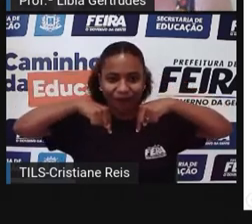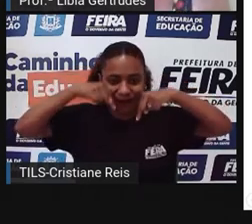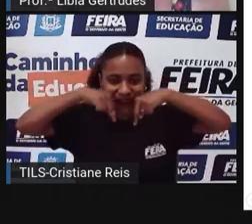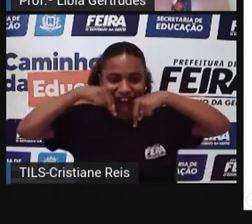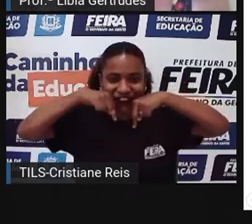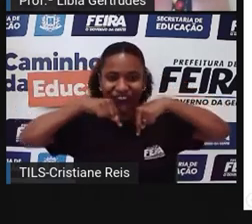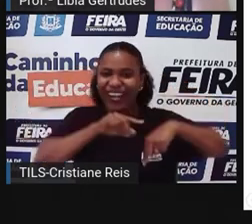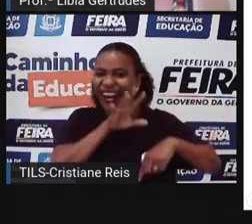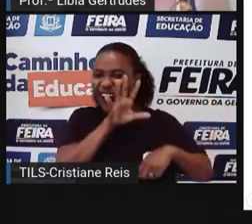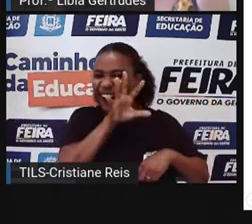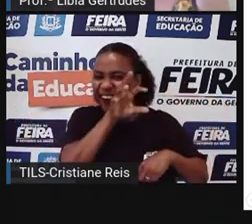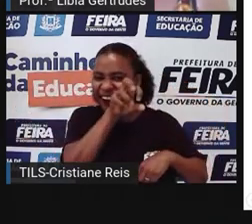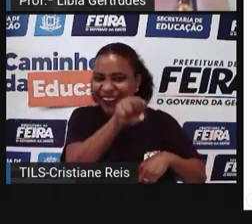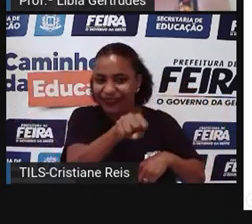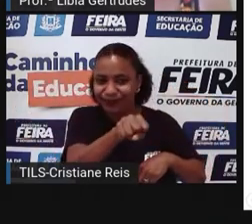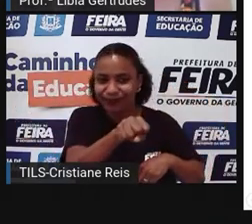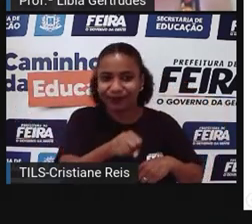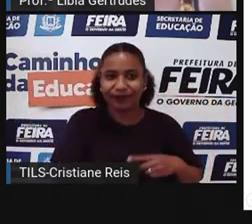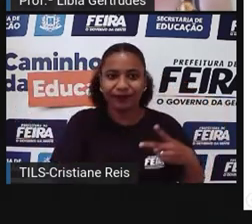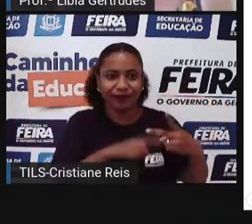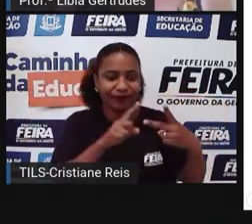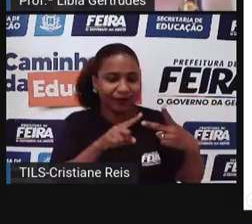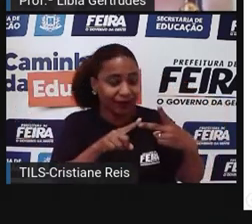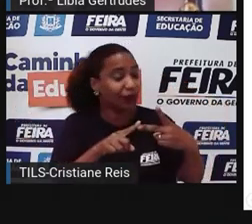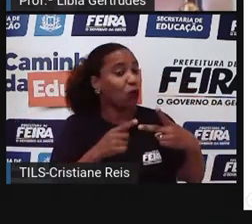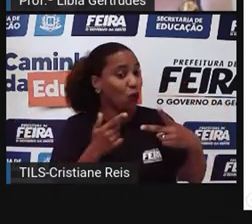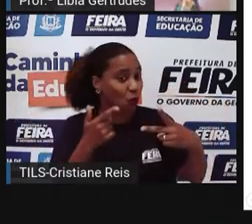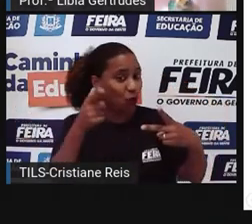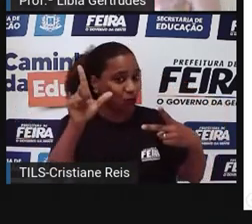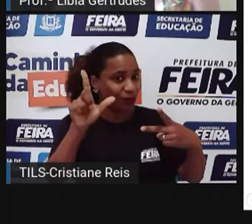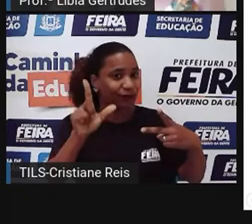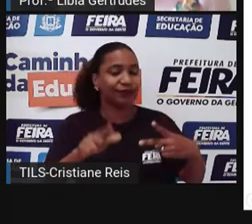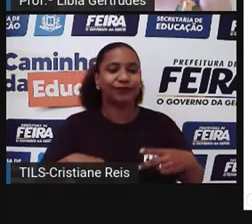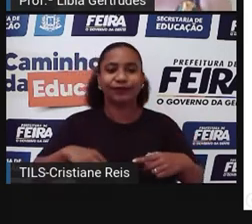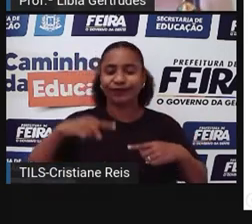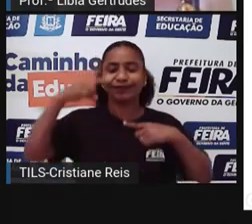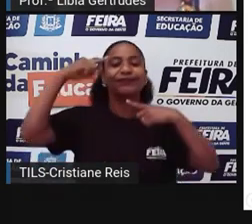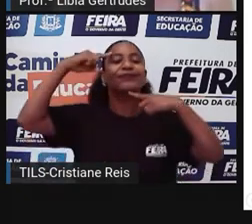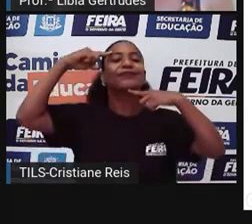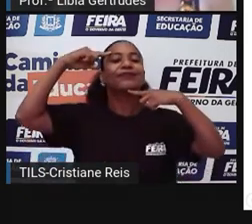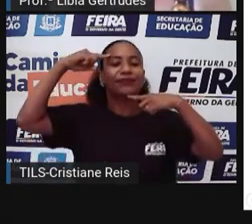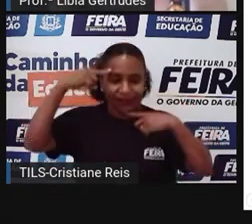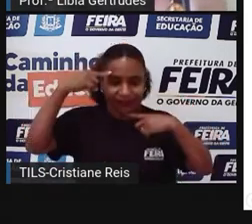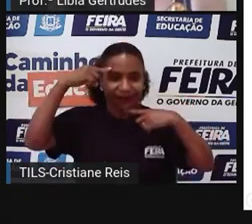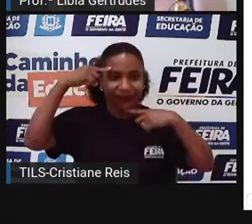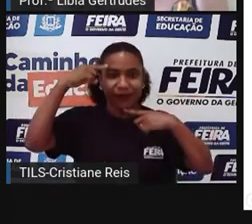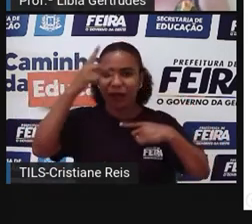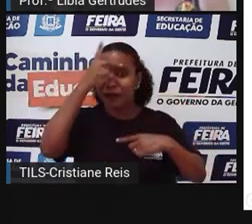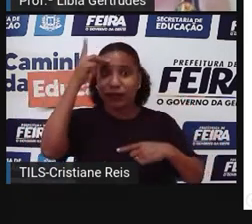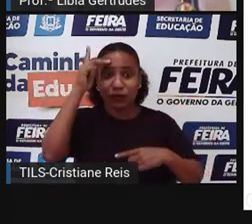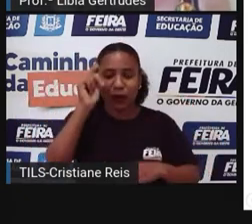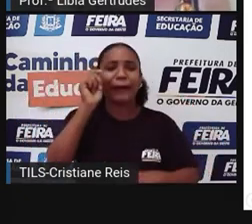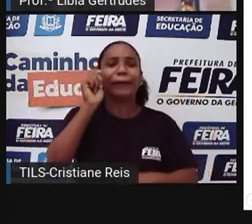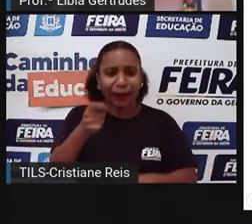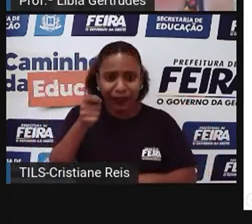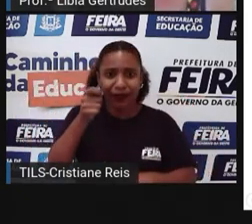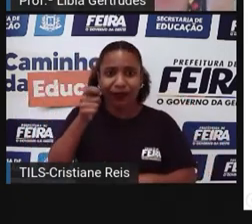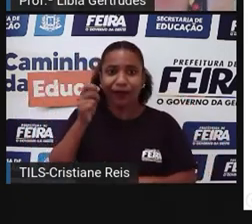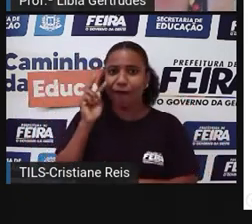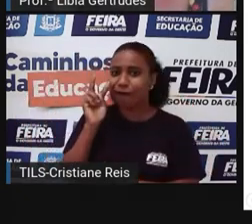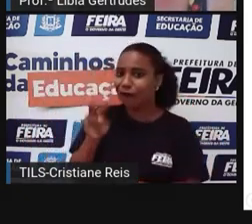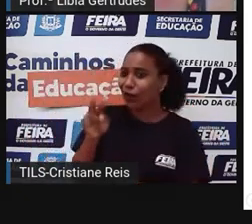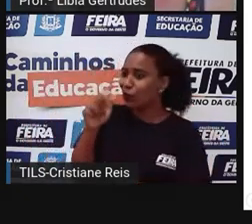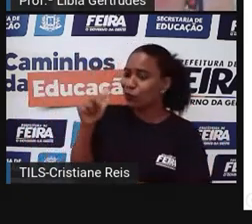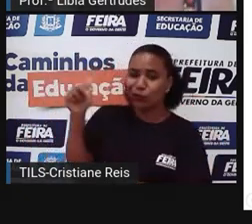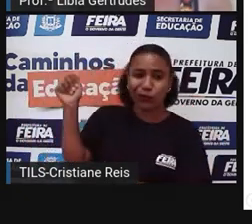feroz. Moatia, que era fada, que nenhum homem viu. E Niboro, que eram os